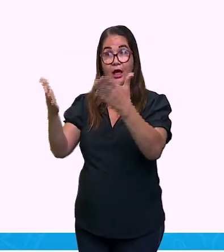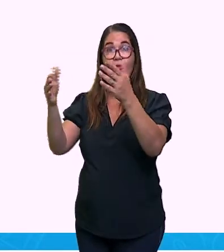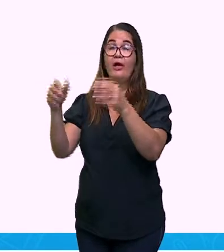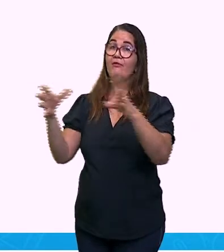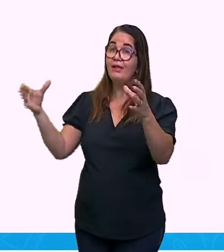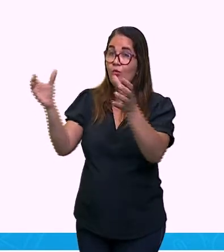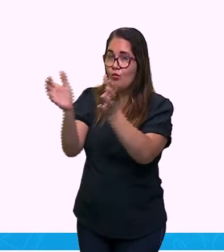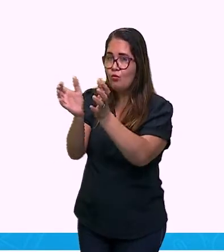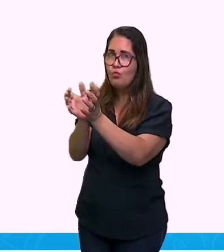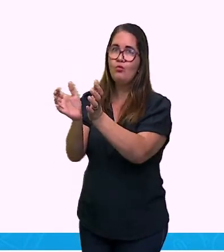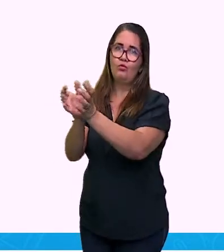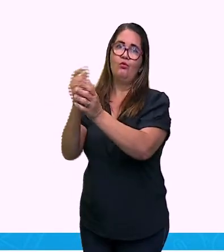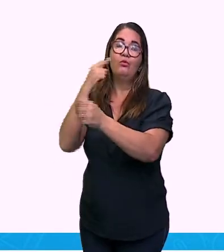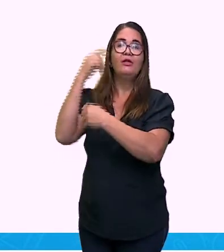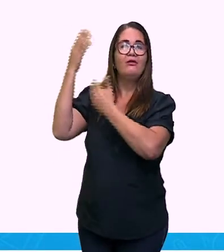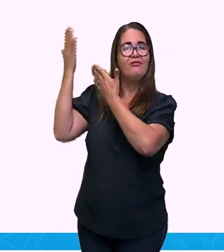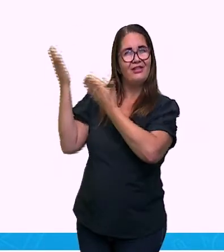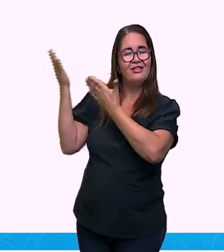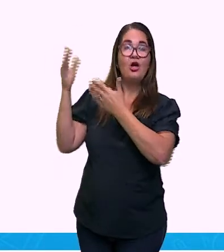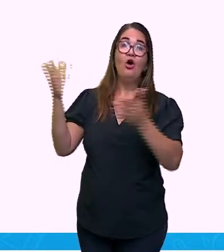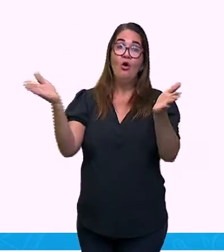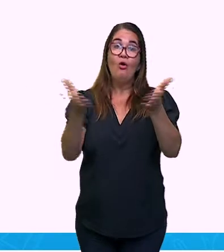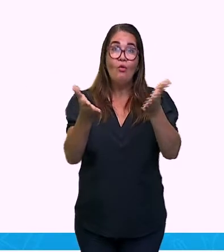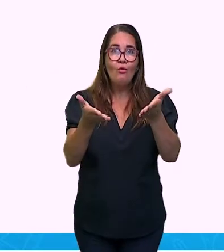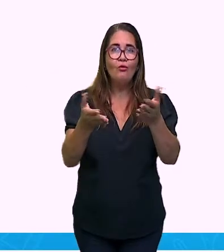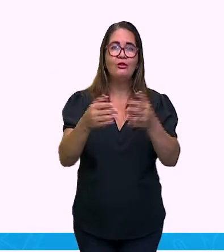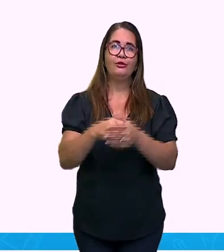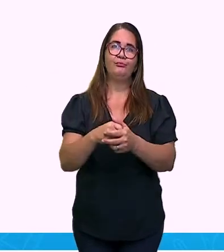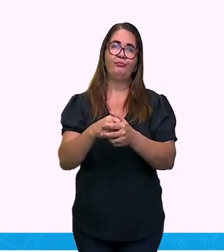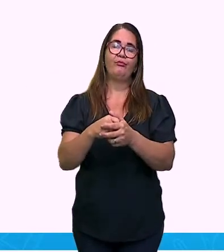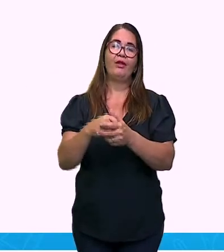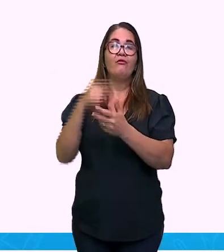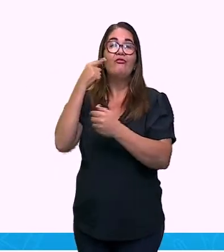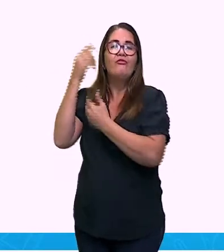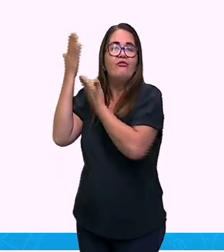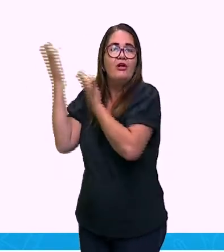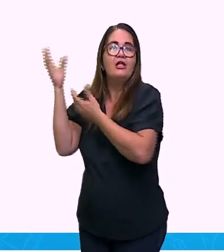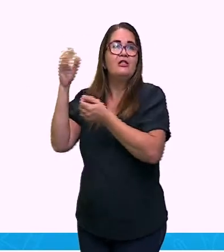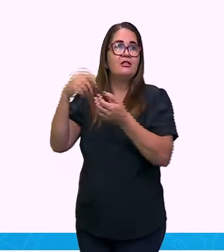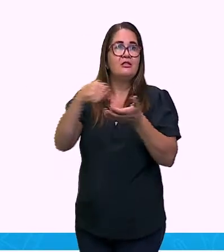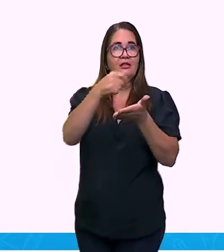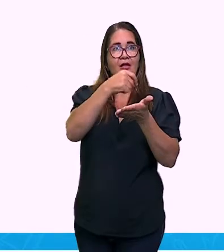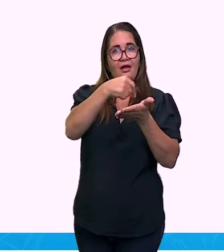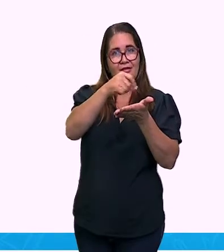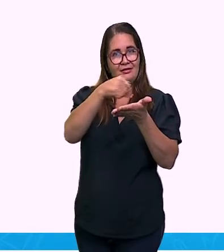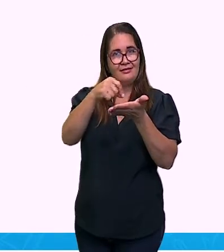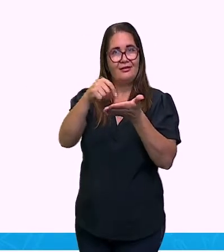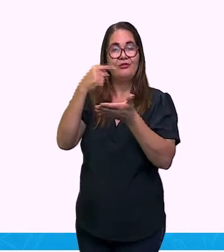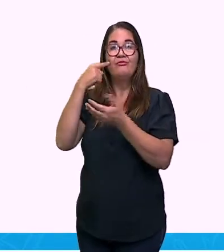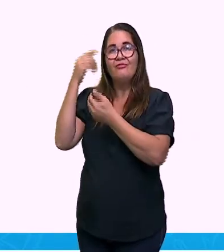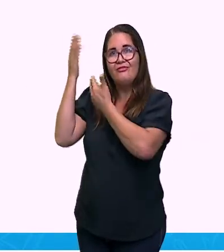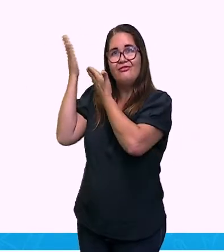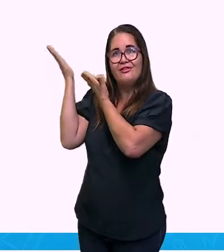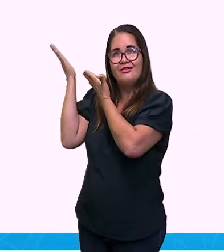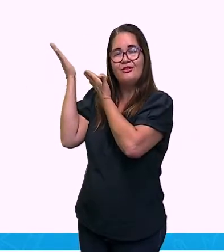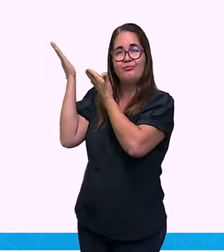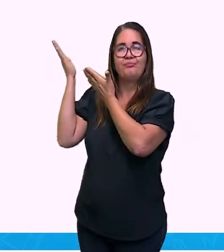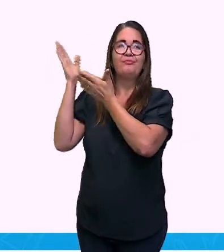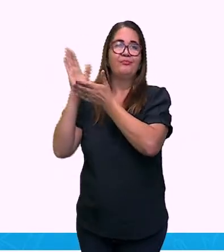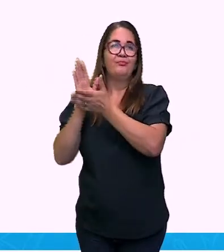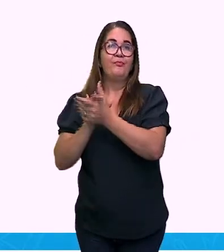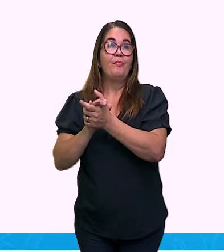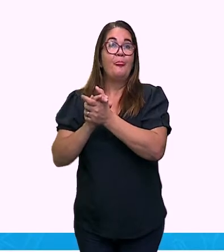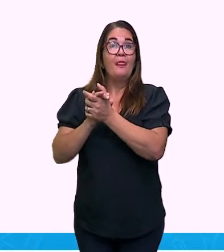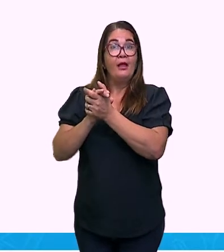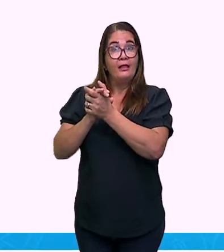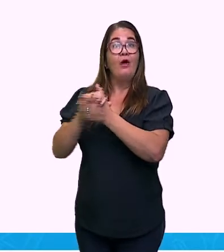Letícia não veio hoje. Aê! Mas deixou atividades. Opa, vamos soltar. Então, eu